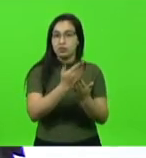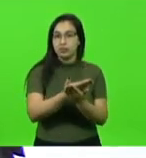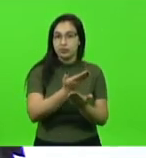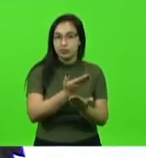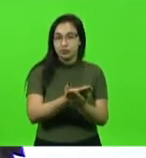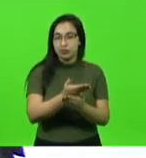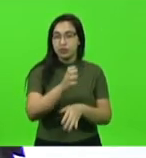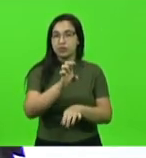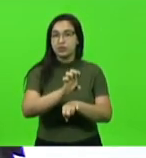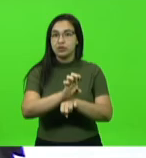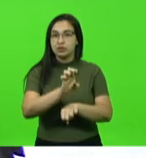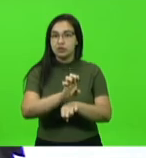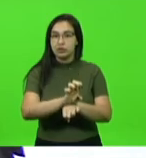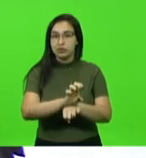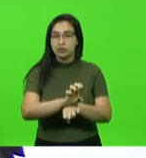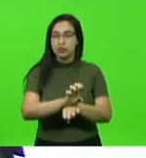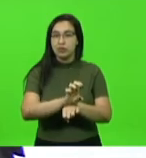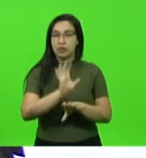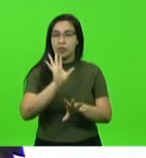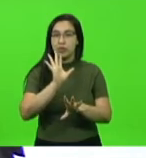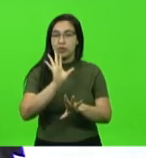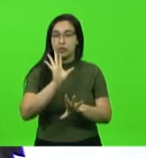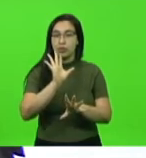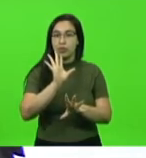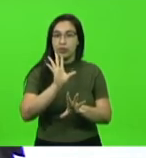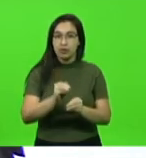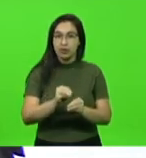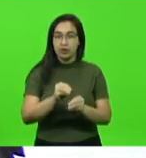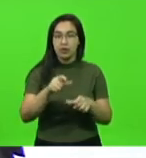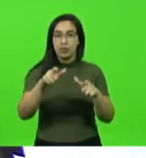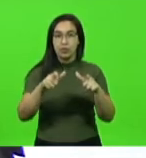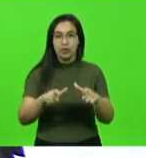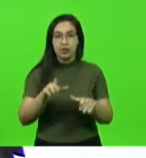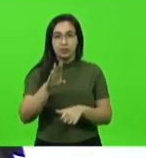estadual integral lá da minha Blumenau